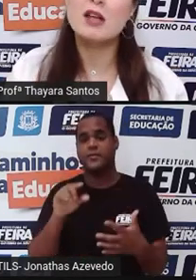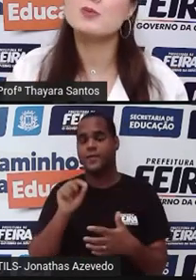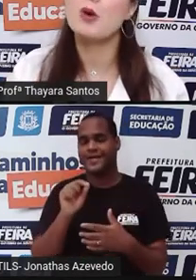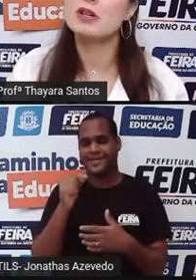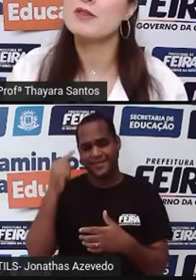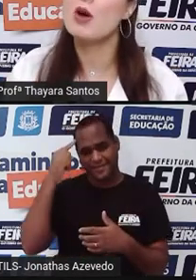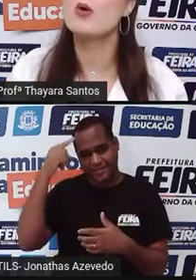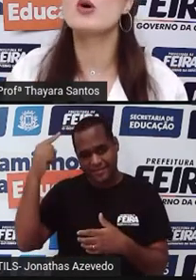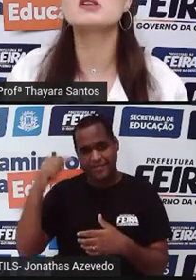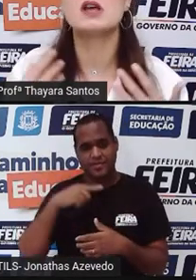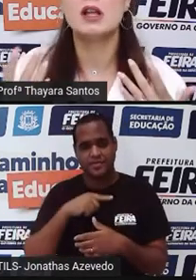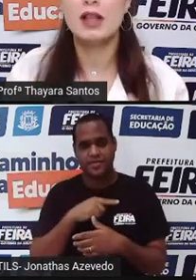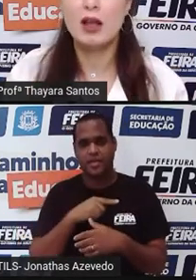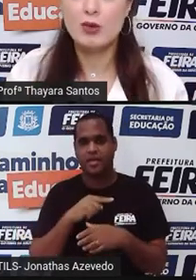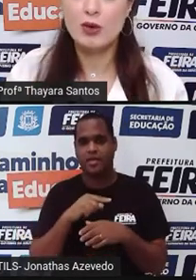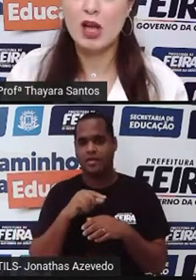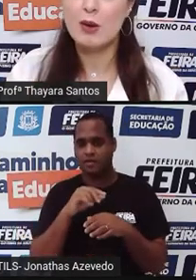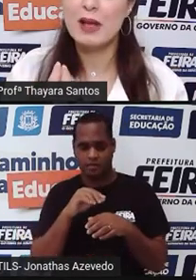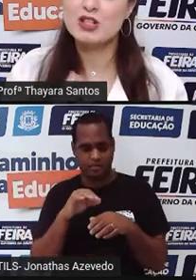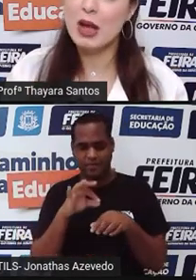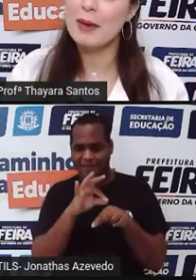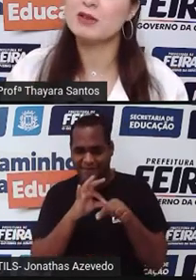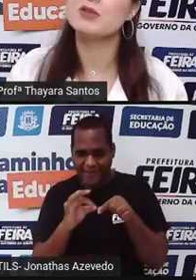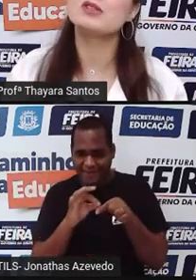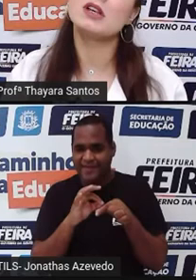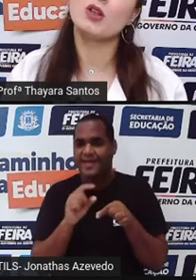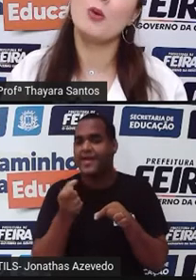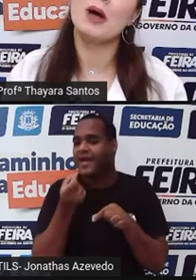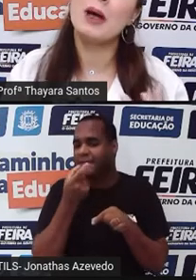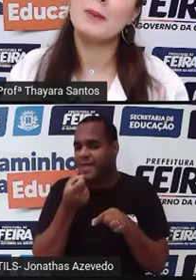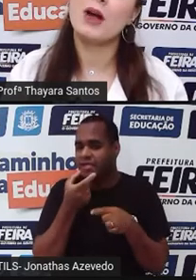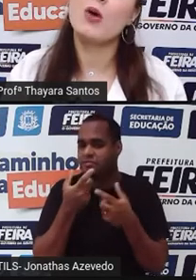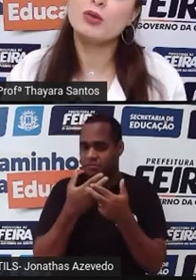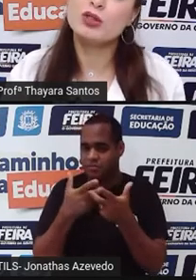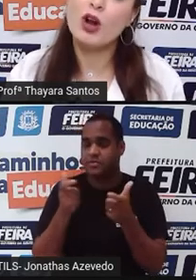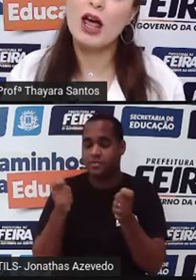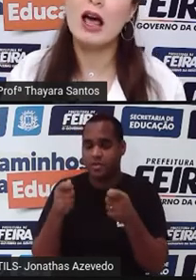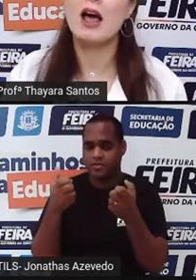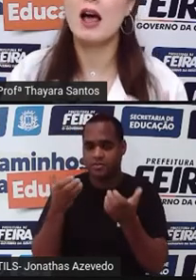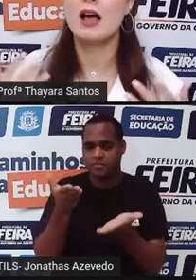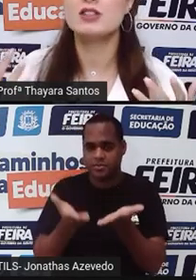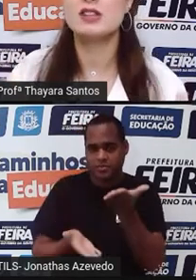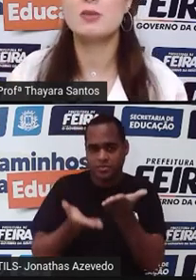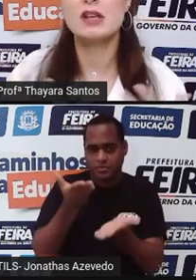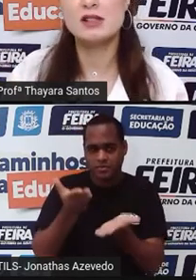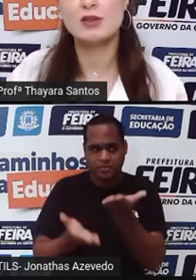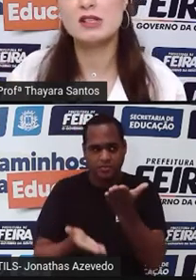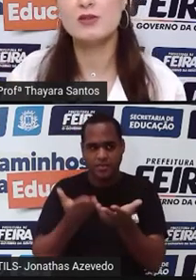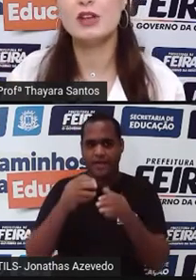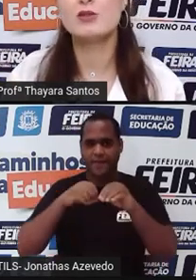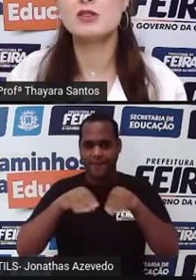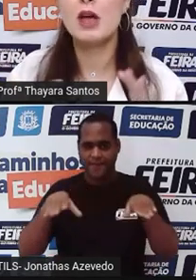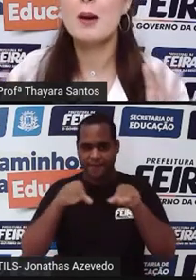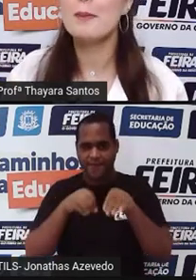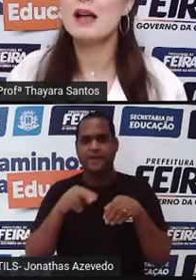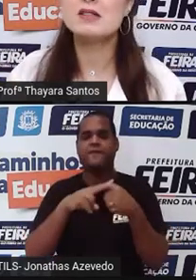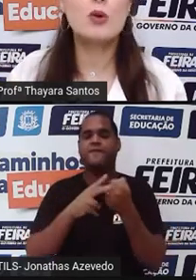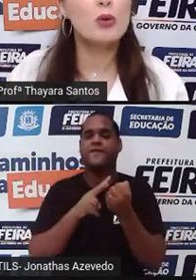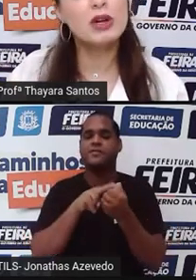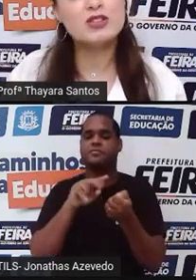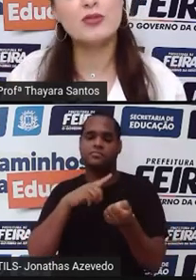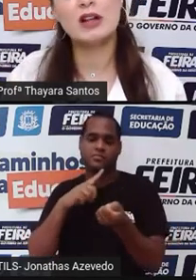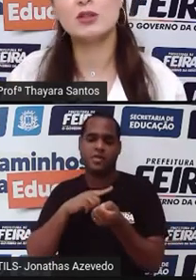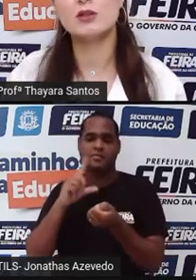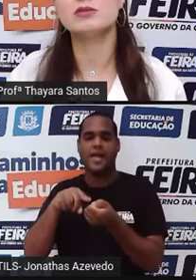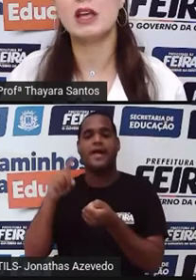as próprias verrugas, tem medicamento que você toma para controlar a disseminação desse vírus, mas